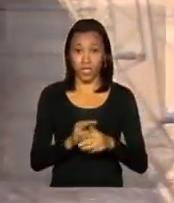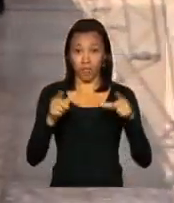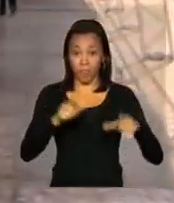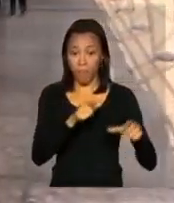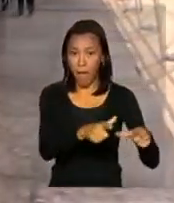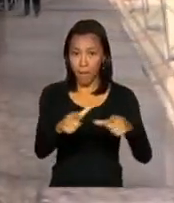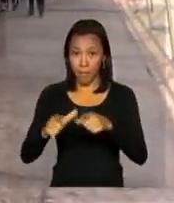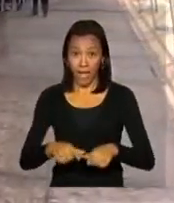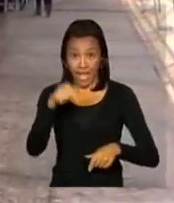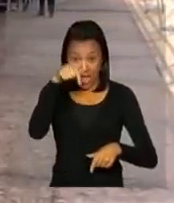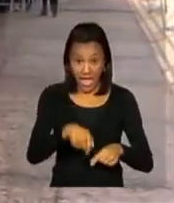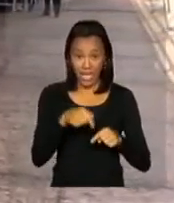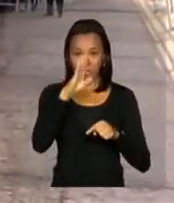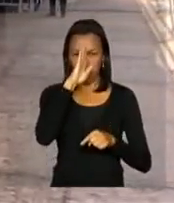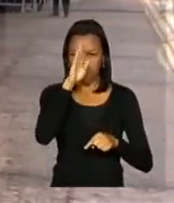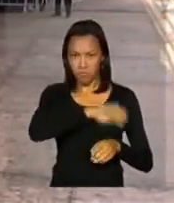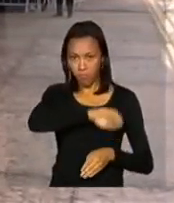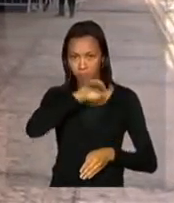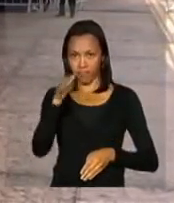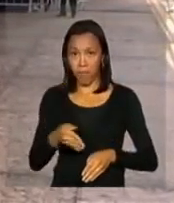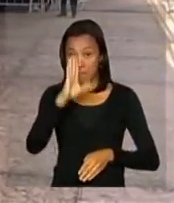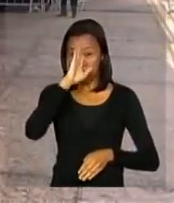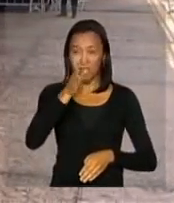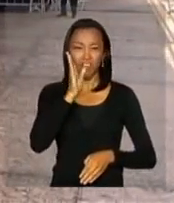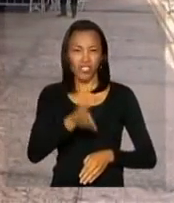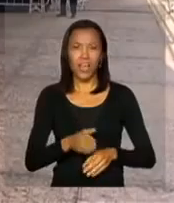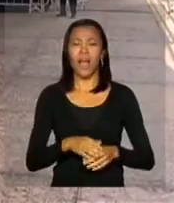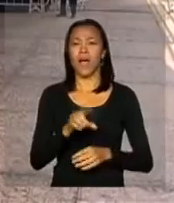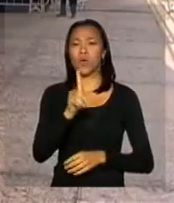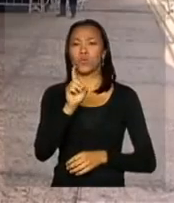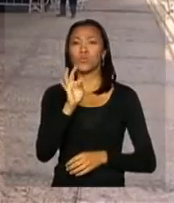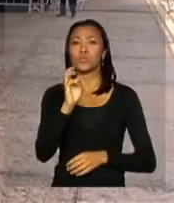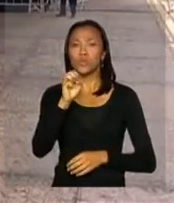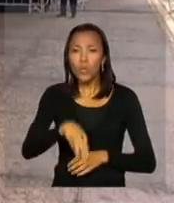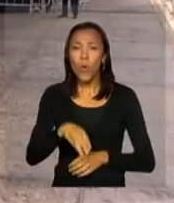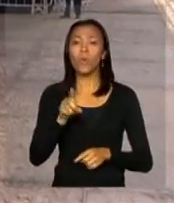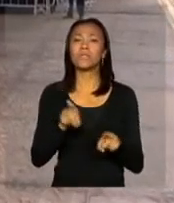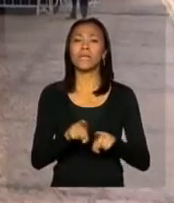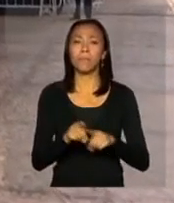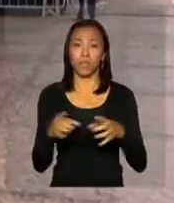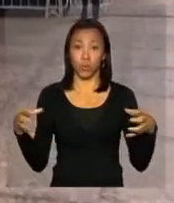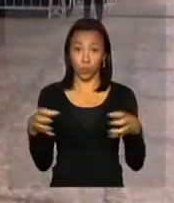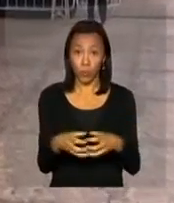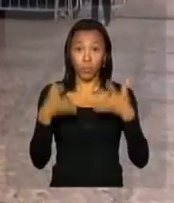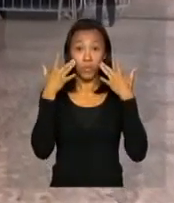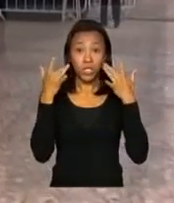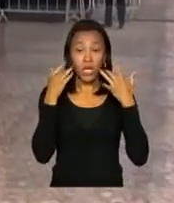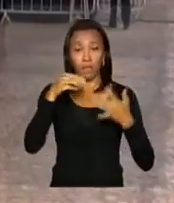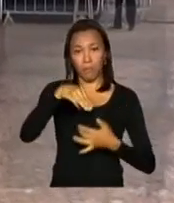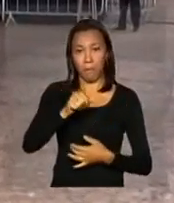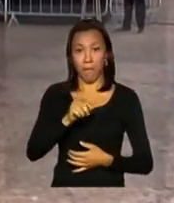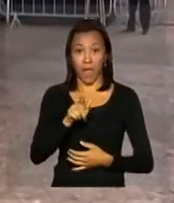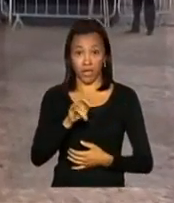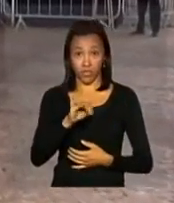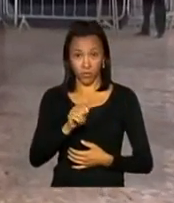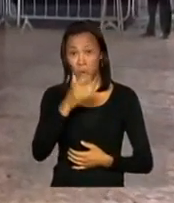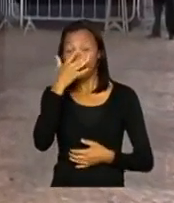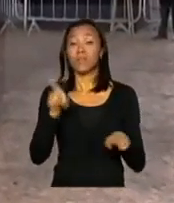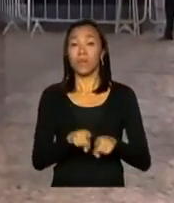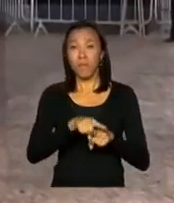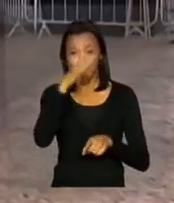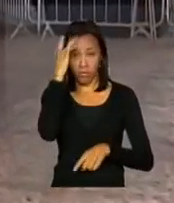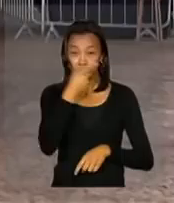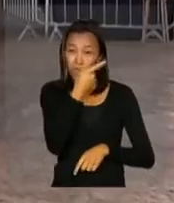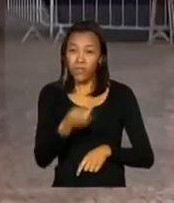é o principal. Por aqui, já passaram artistas como Tom Zé e integrantes do grupo Teatro Mágico. O público confere também